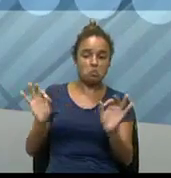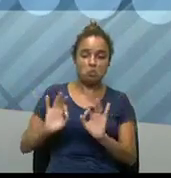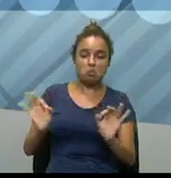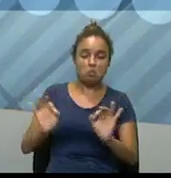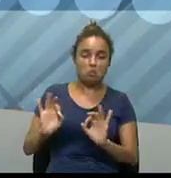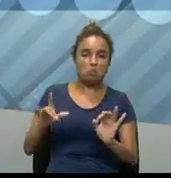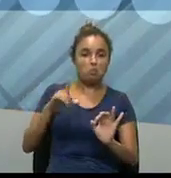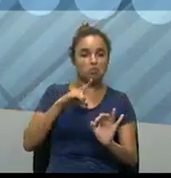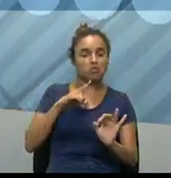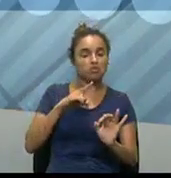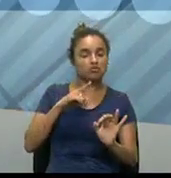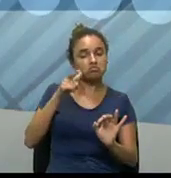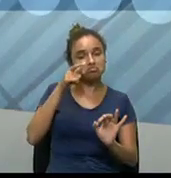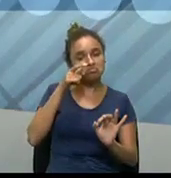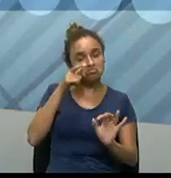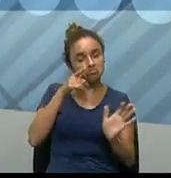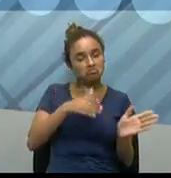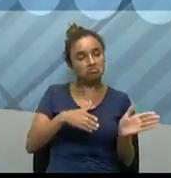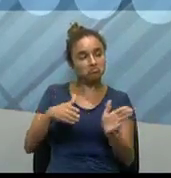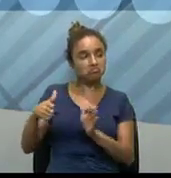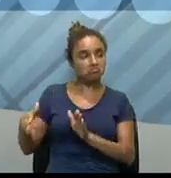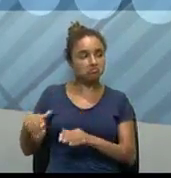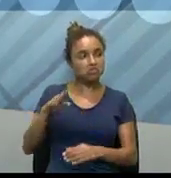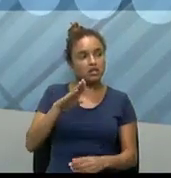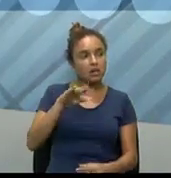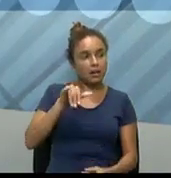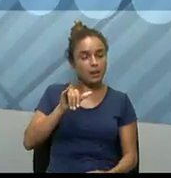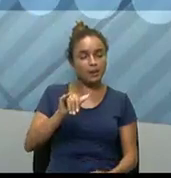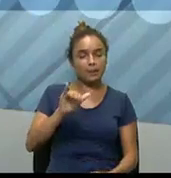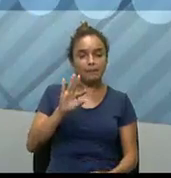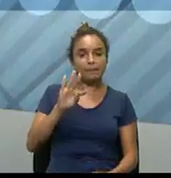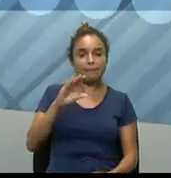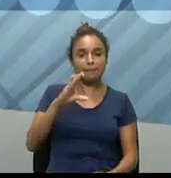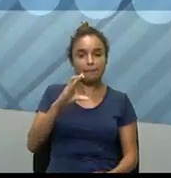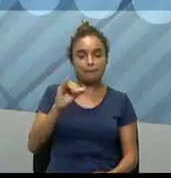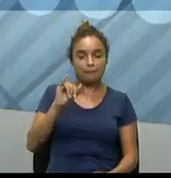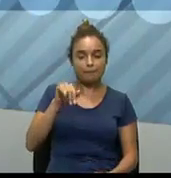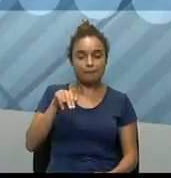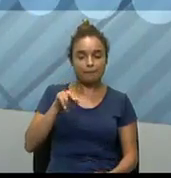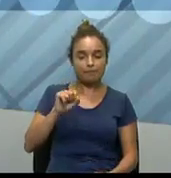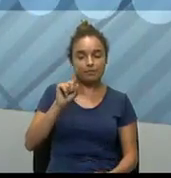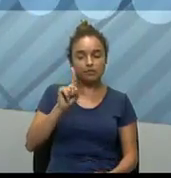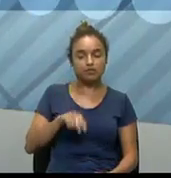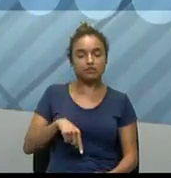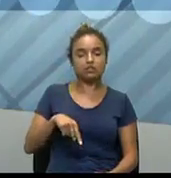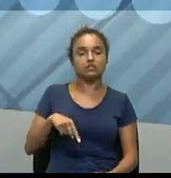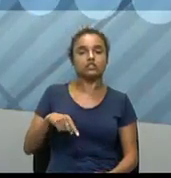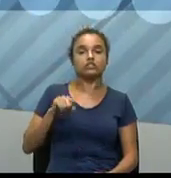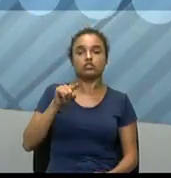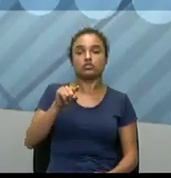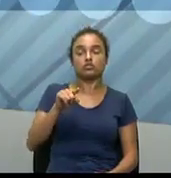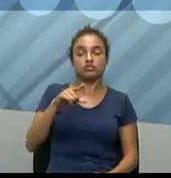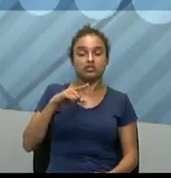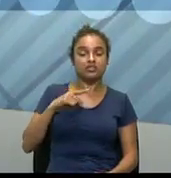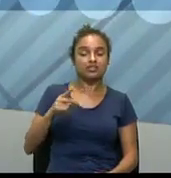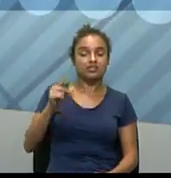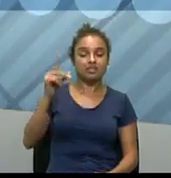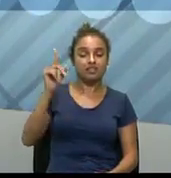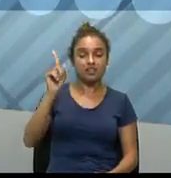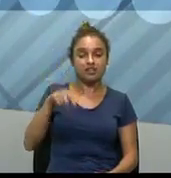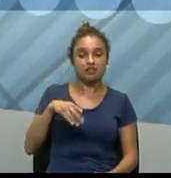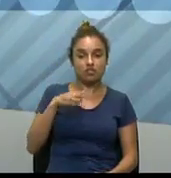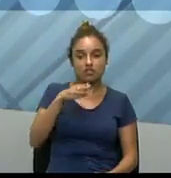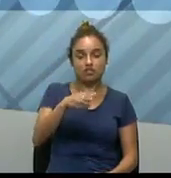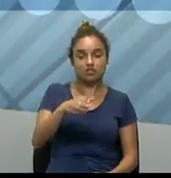tem interesse em adquirir as Bitcoins, então, o jeito mais tradicional ainda é você ir numa casa de câmbio,